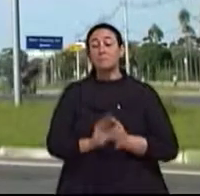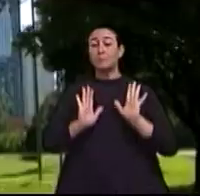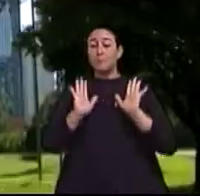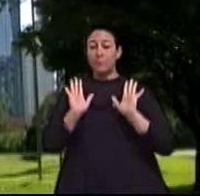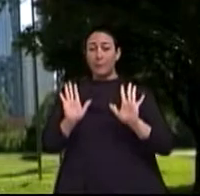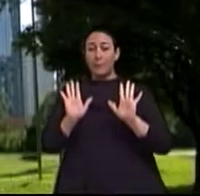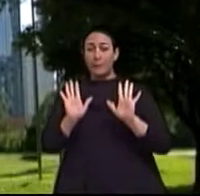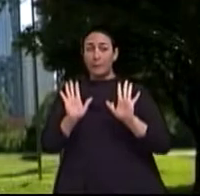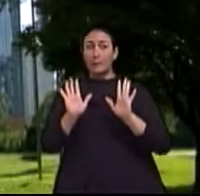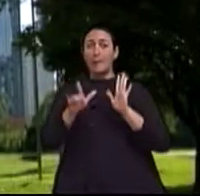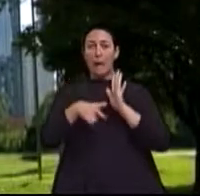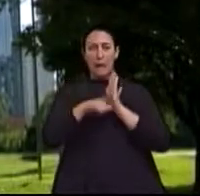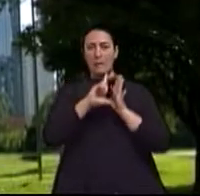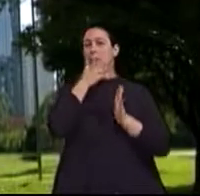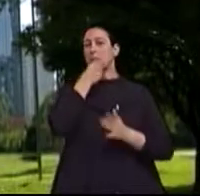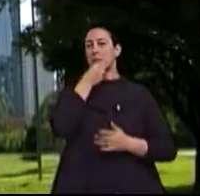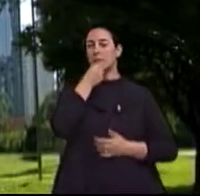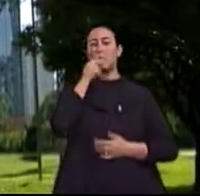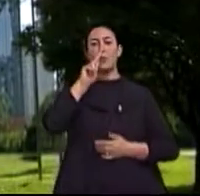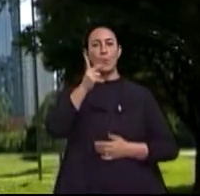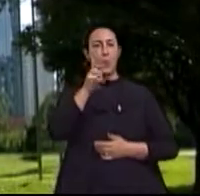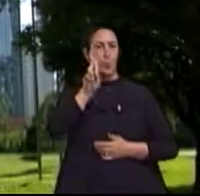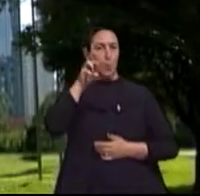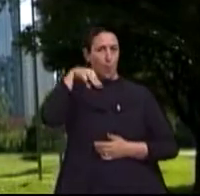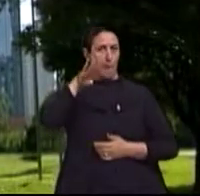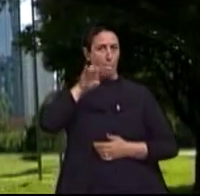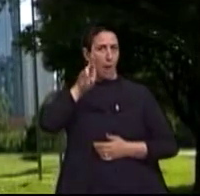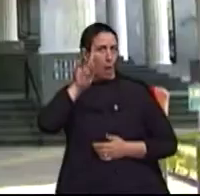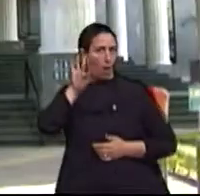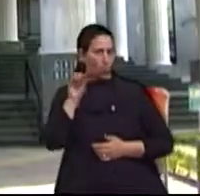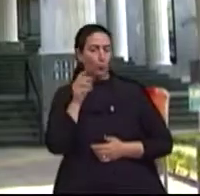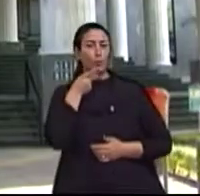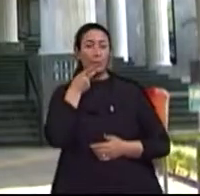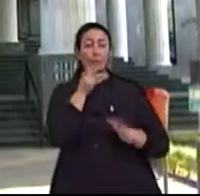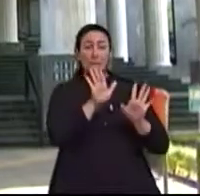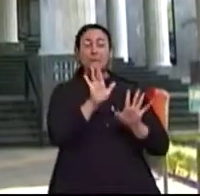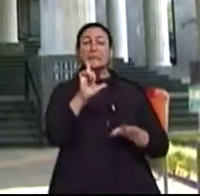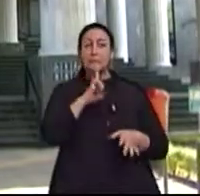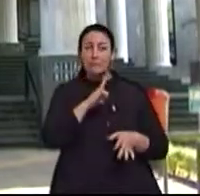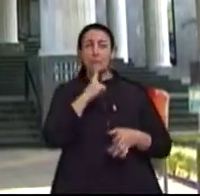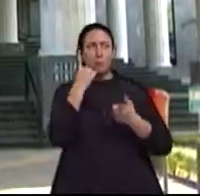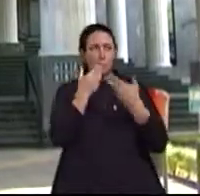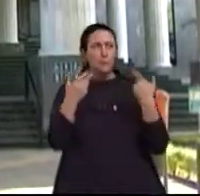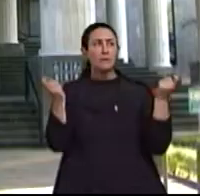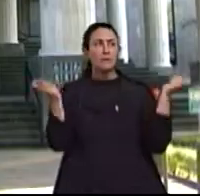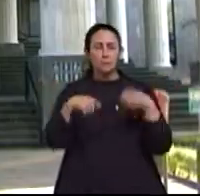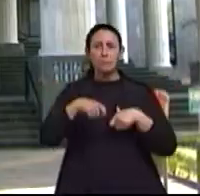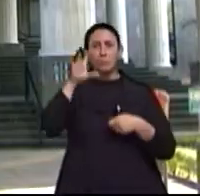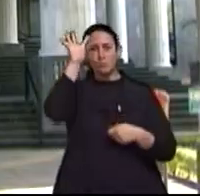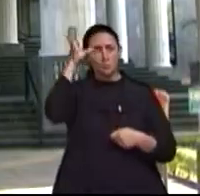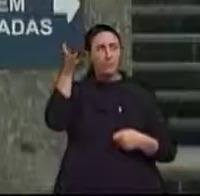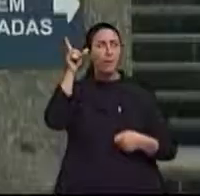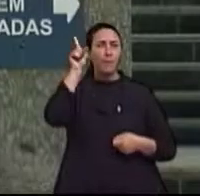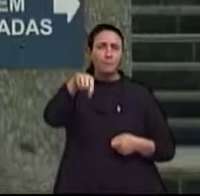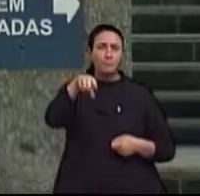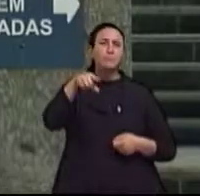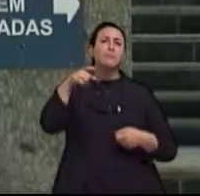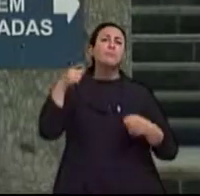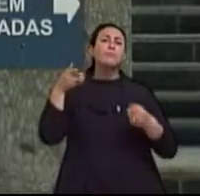nós temos uma fórmula, uma palavrinha mágica que resolveria, pelo menos teoricamente, todas essas questões que se chama